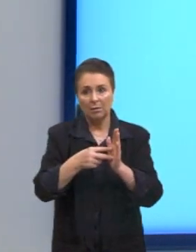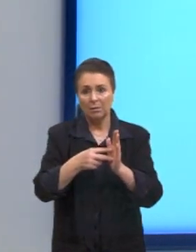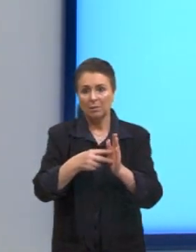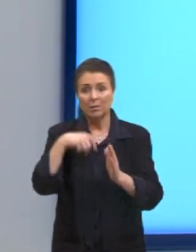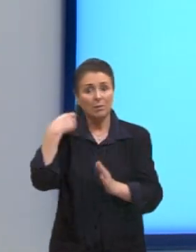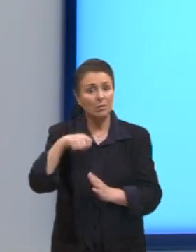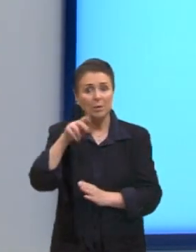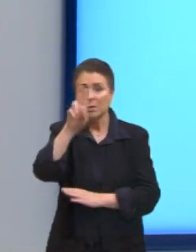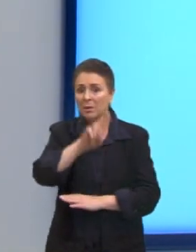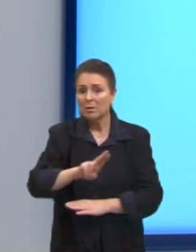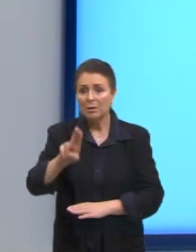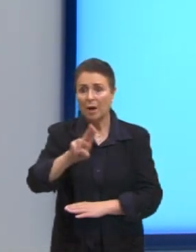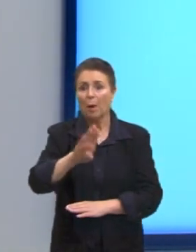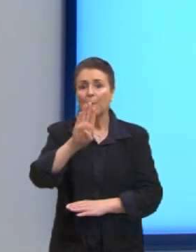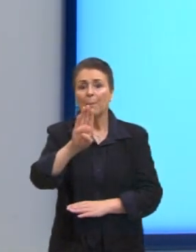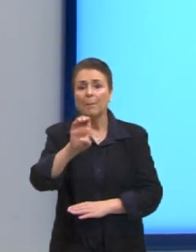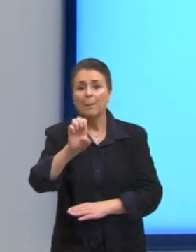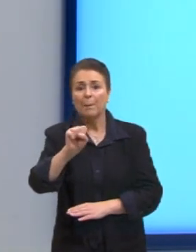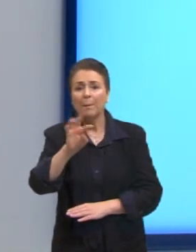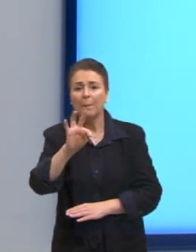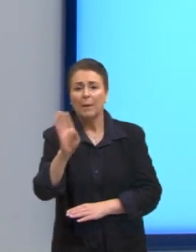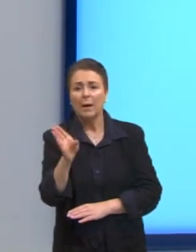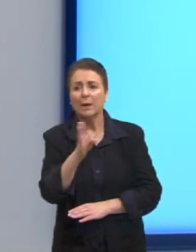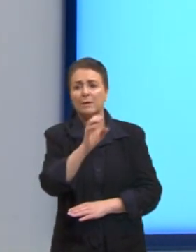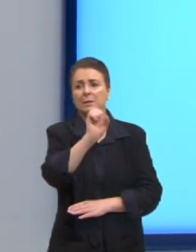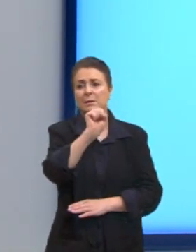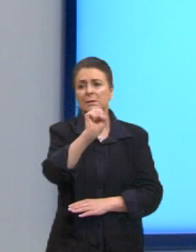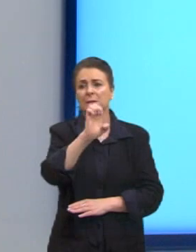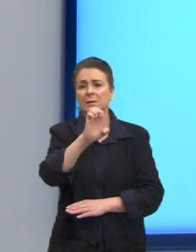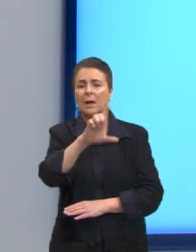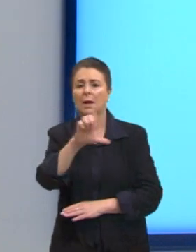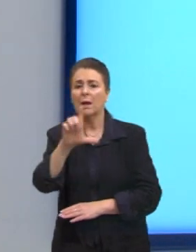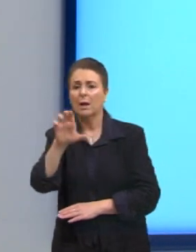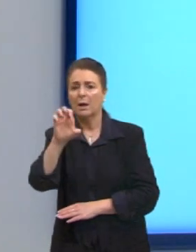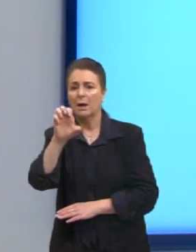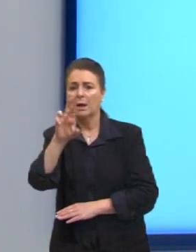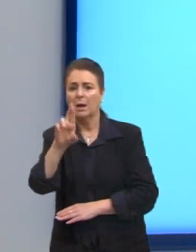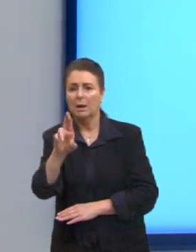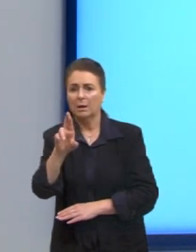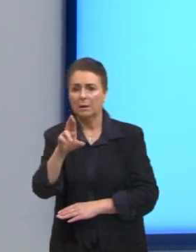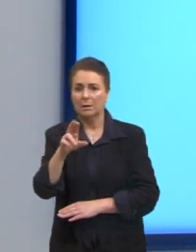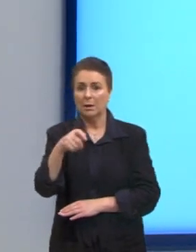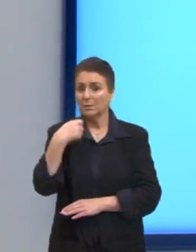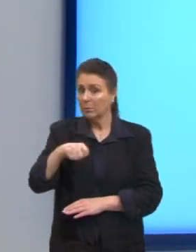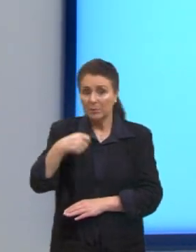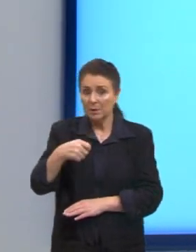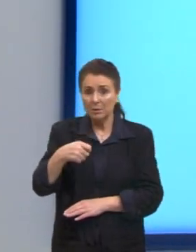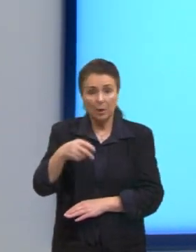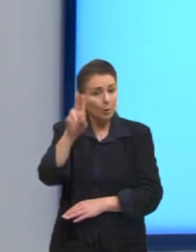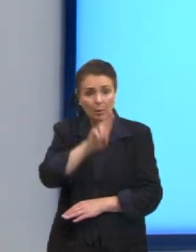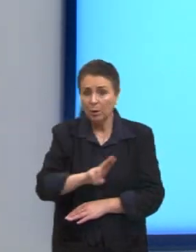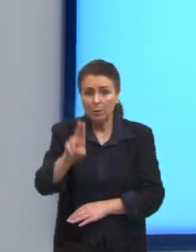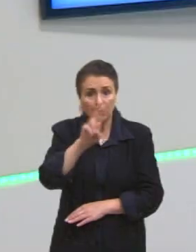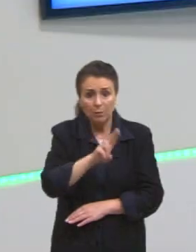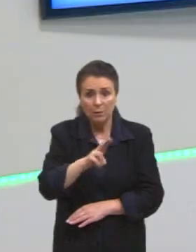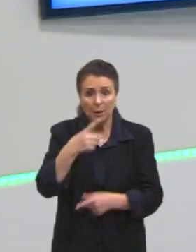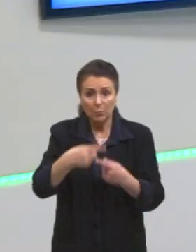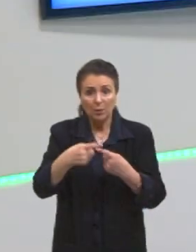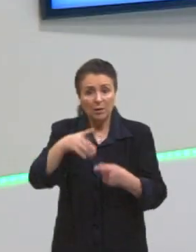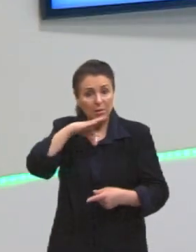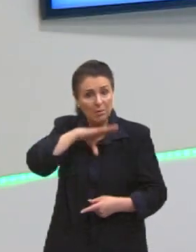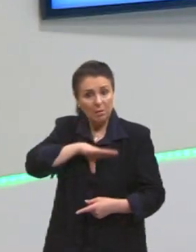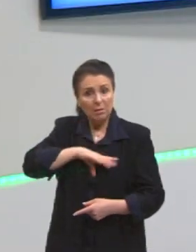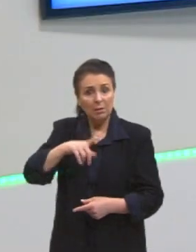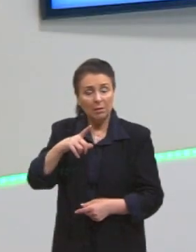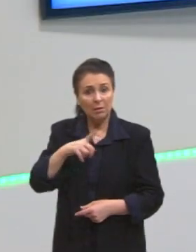necessário usar best-seller. Se não é necessário, eu não devo usar, porque isso pode fazer com que